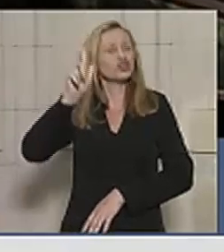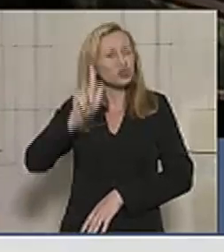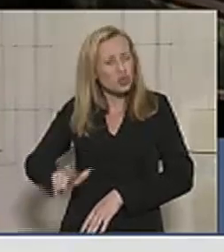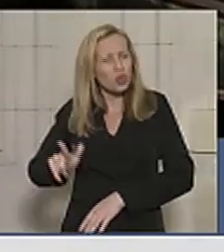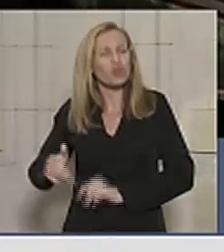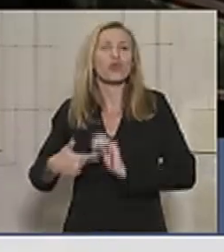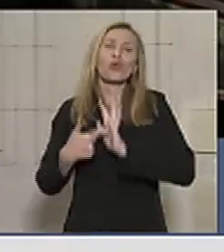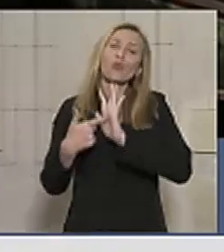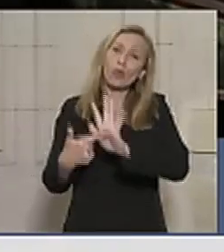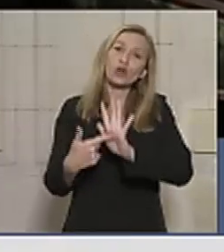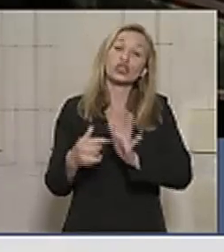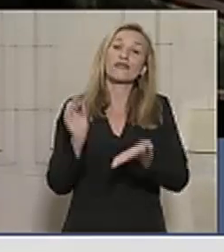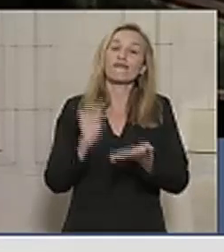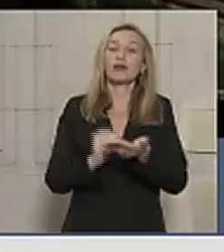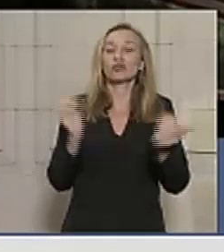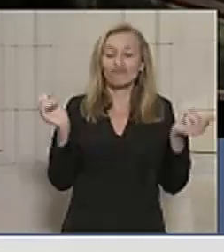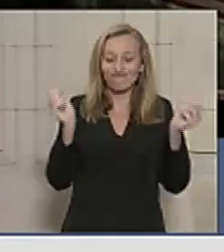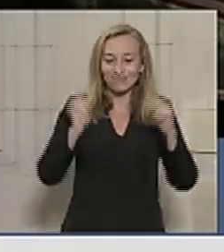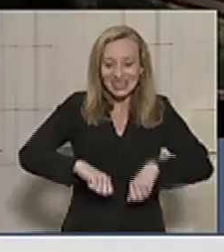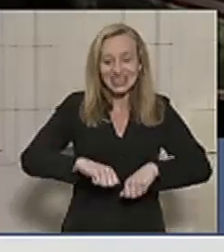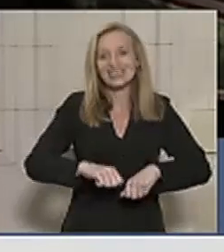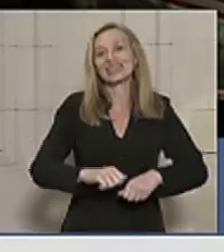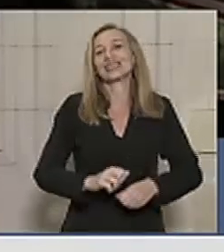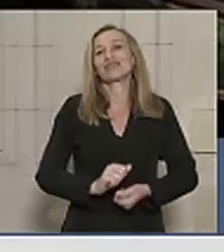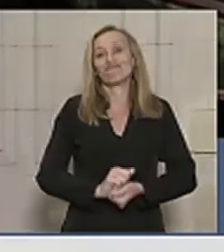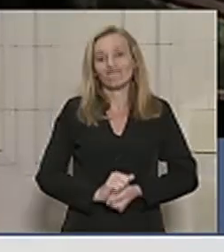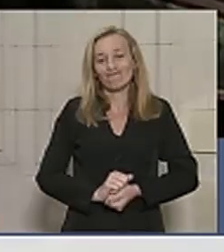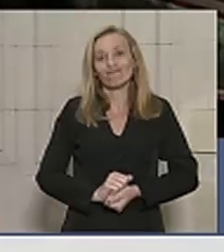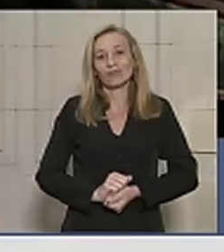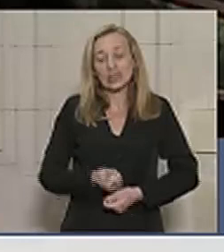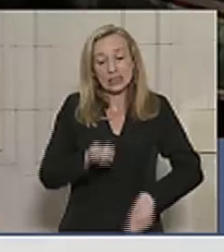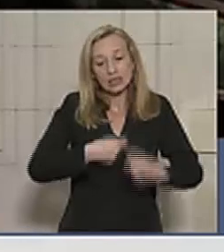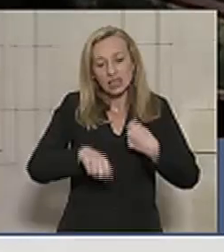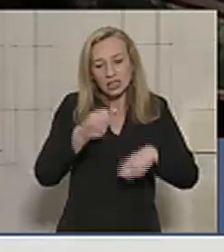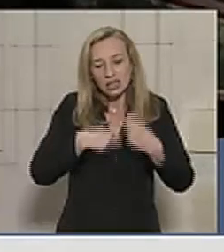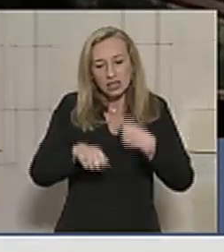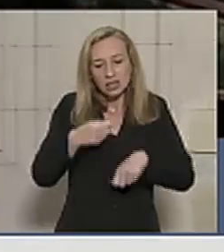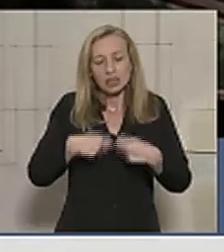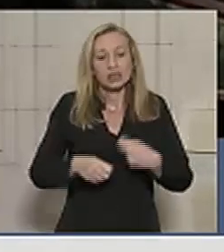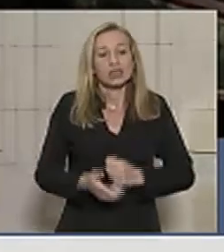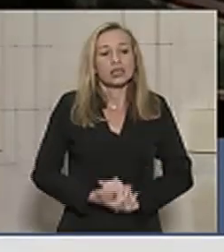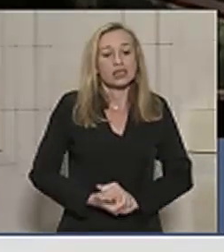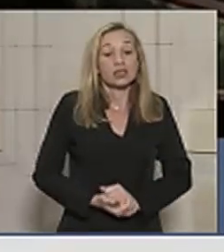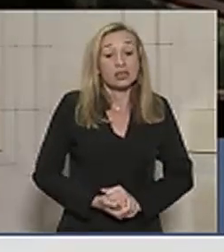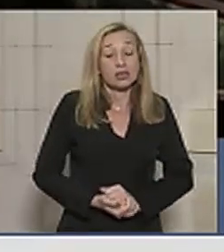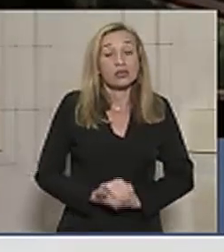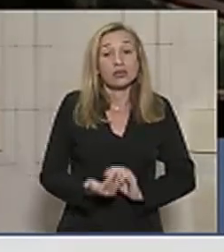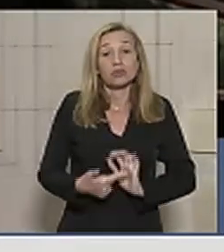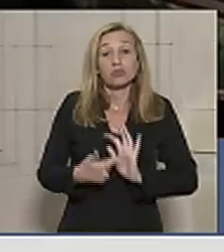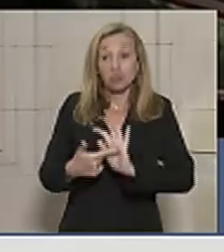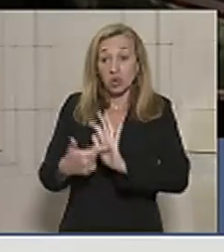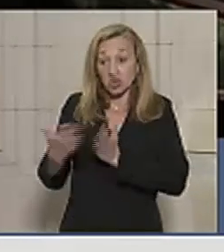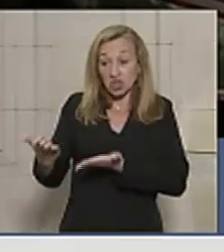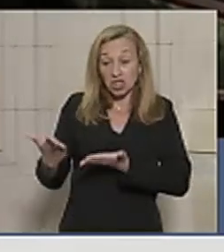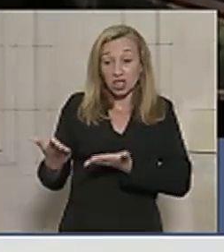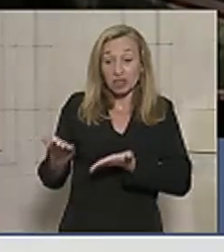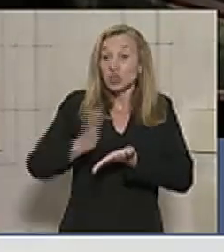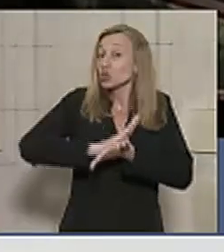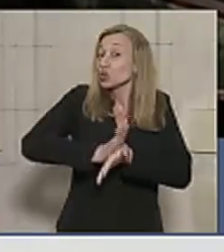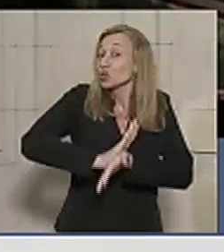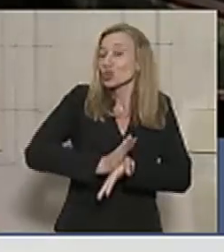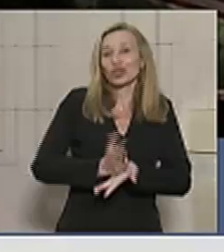demonstram toda a sua incompetência e sua incapacidade gerencial, incapacidade essa que destruiu o Brasil.